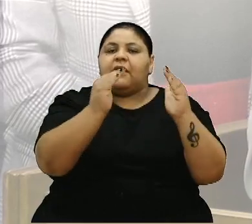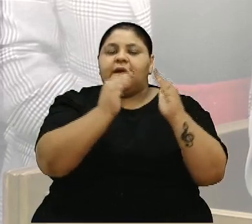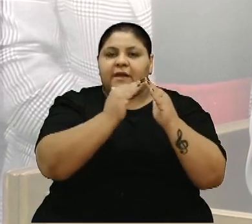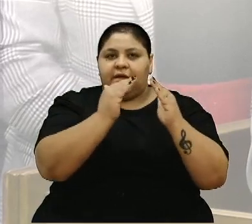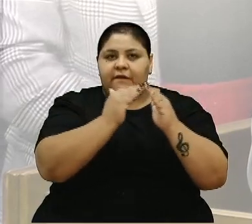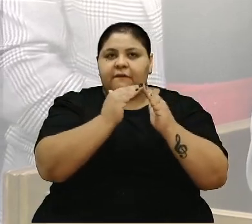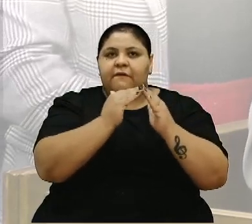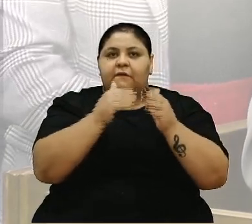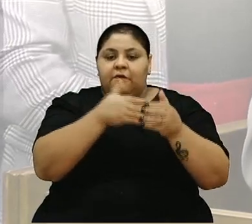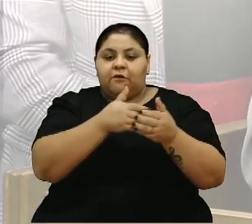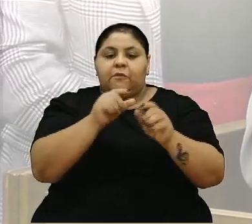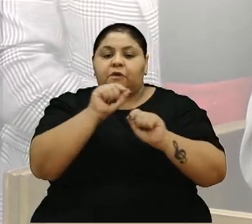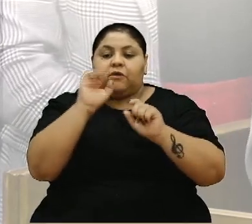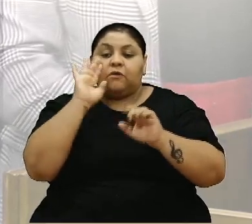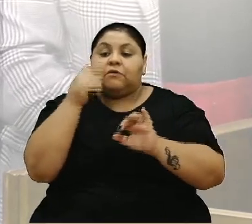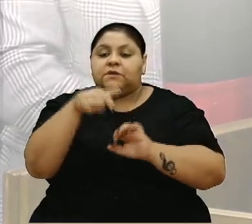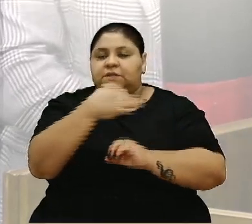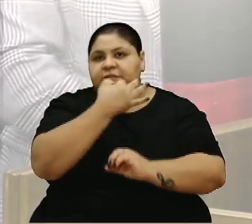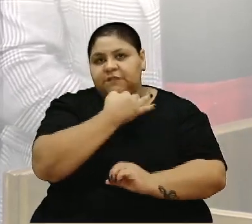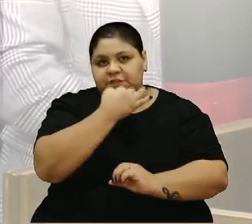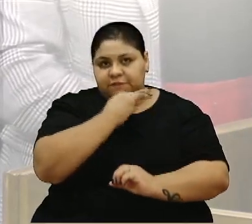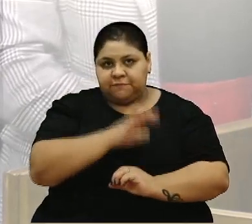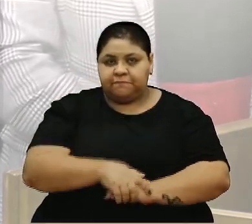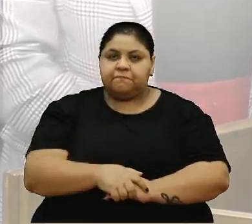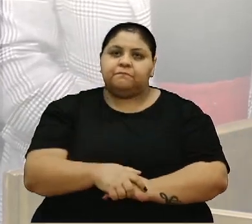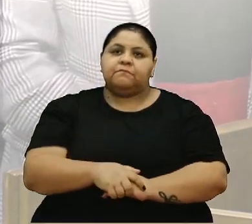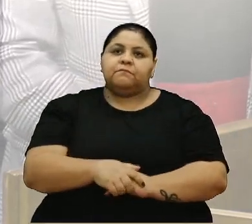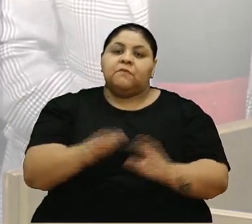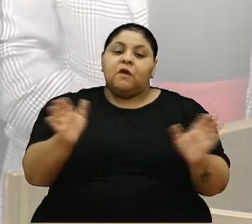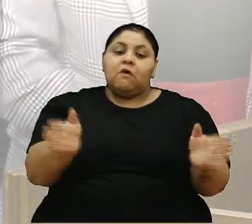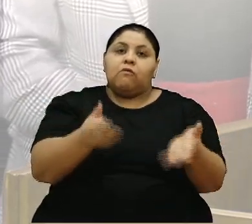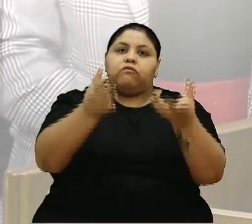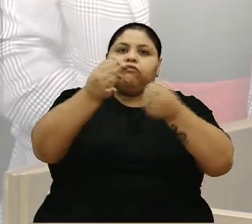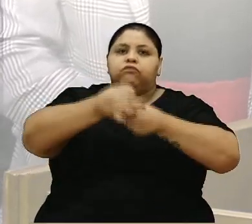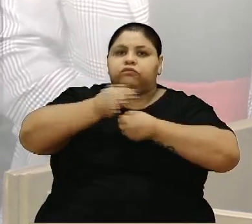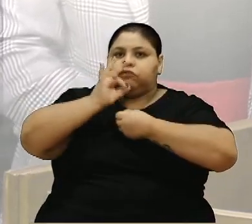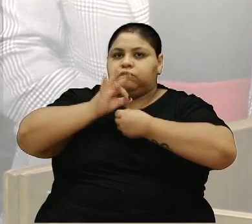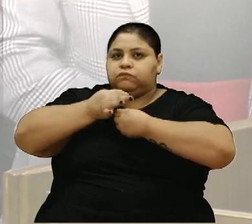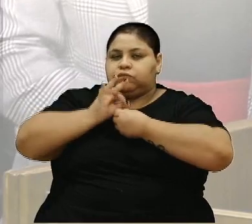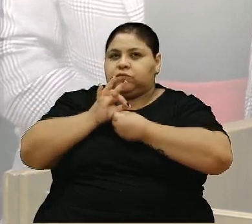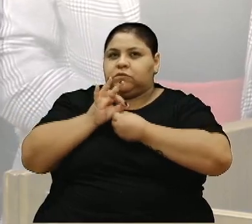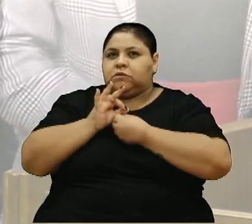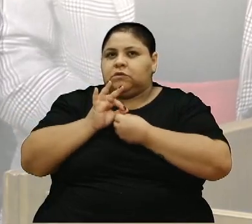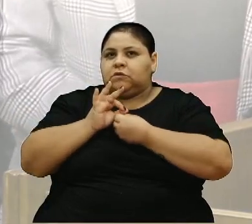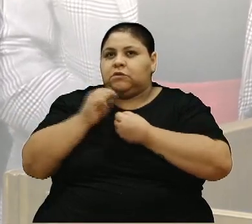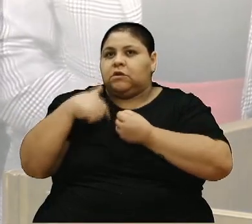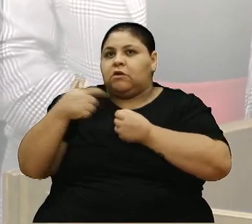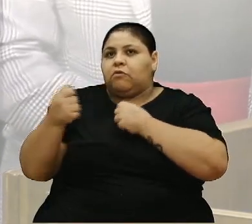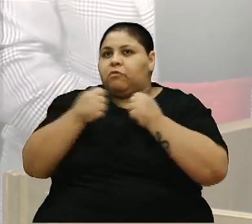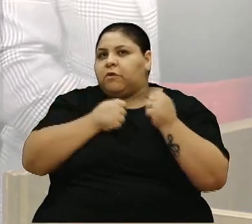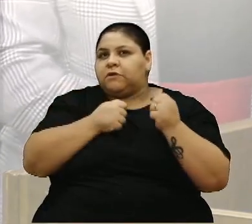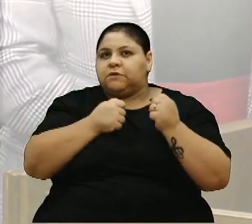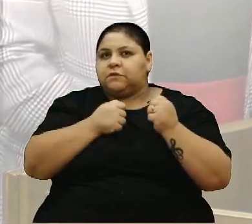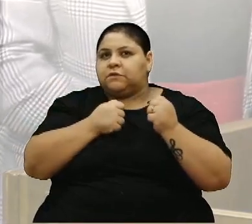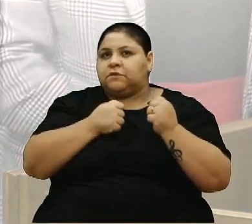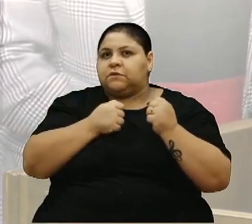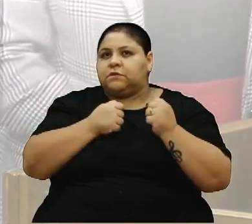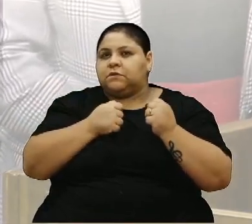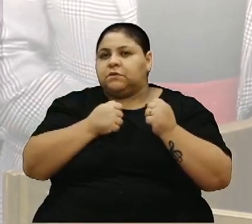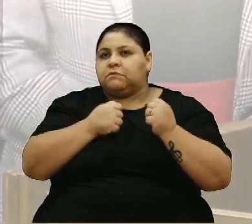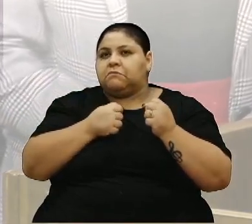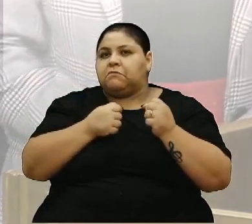acompanhando o está acontecendo em Caxias do Sul. E a festa da uva, ela foi, eu posso dizer que ela foi praticamente